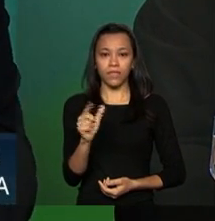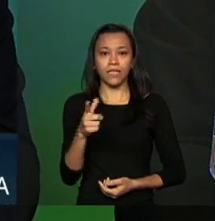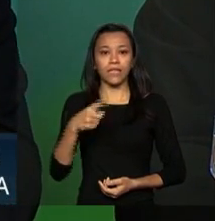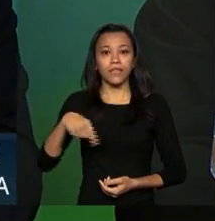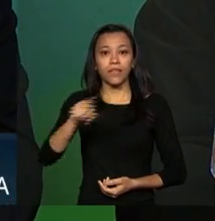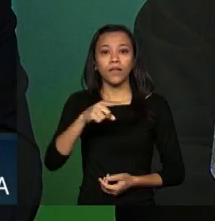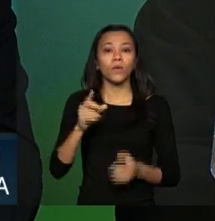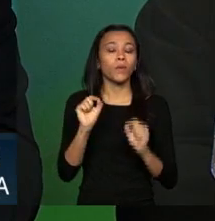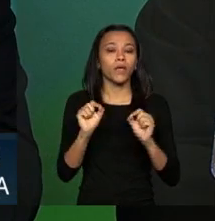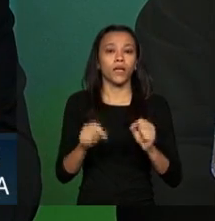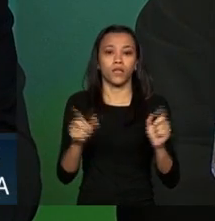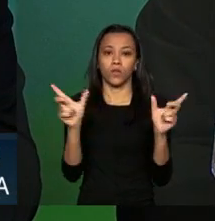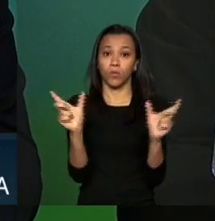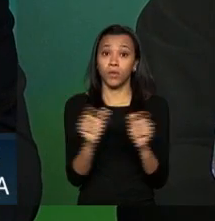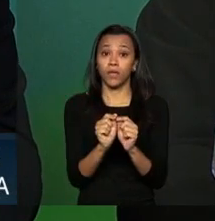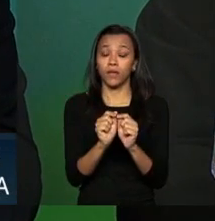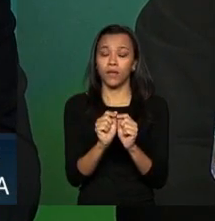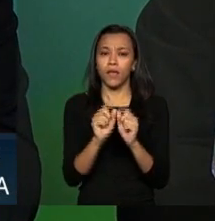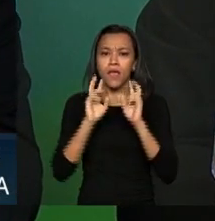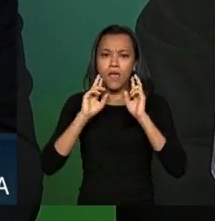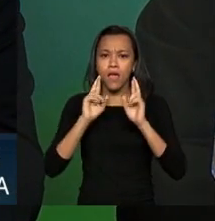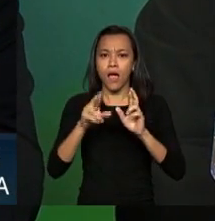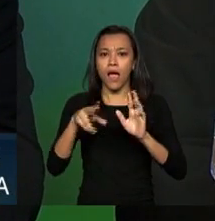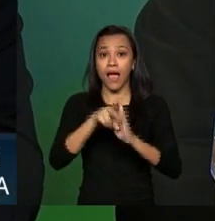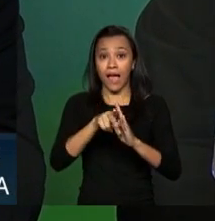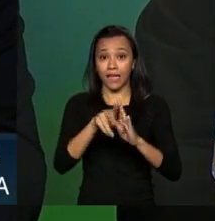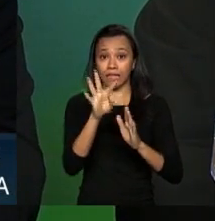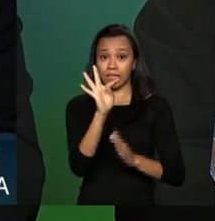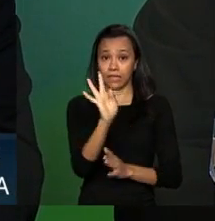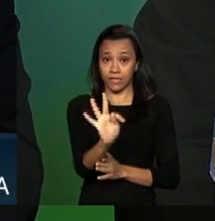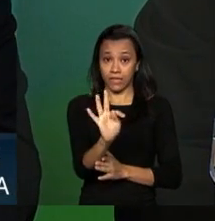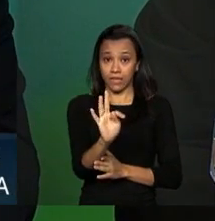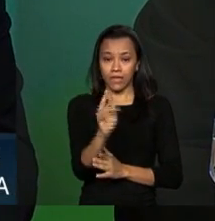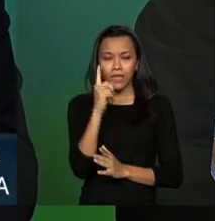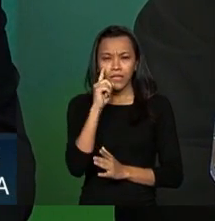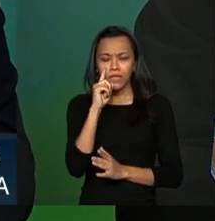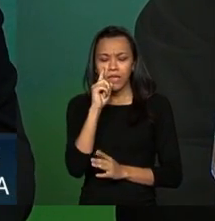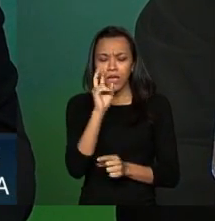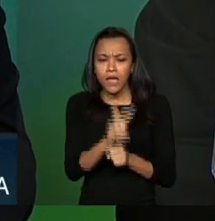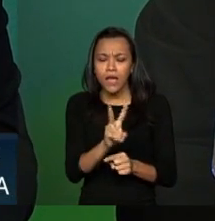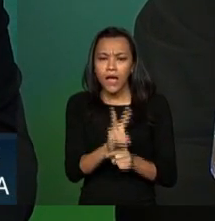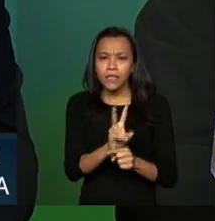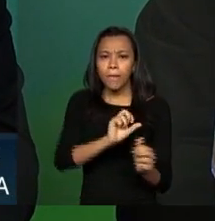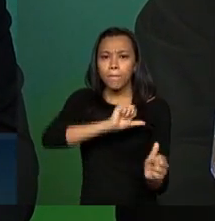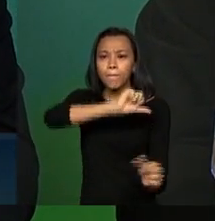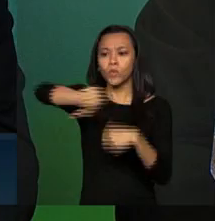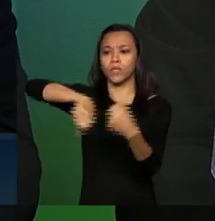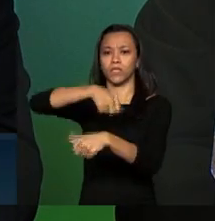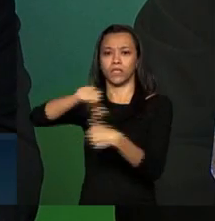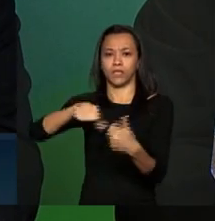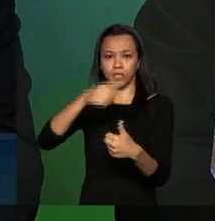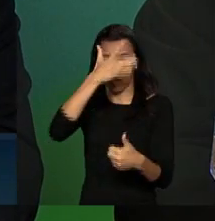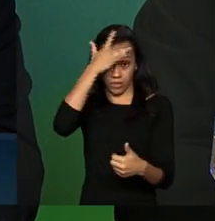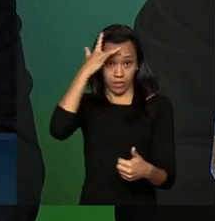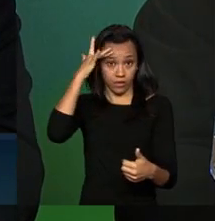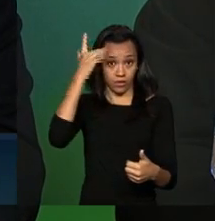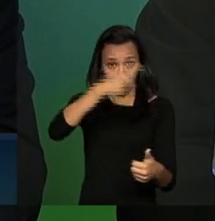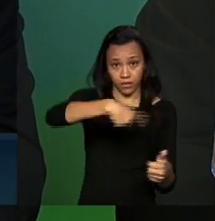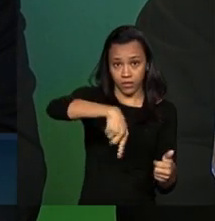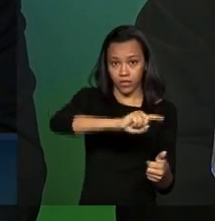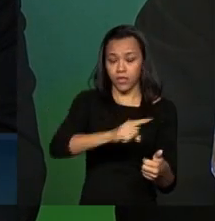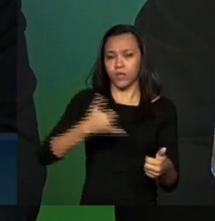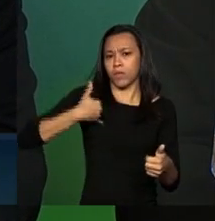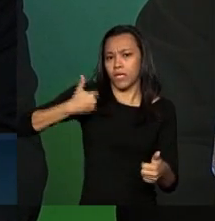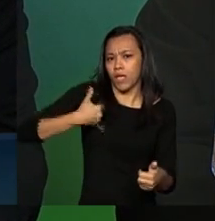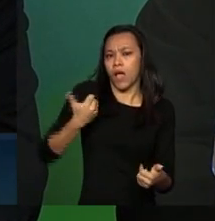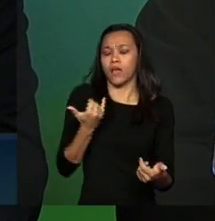progressividade, que leve em conta a transição demográfica no Brasil e que leve em conta a necessidade de